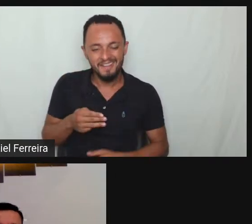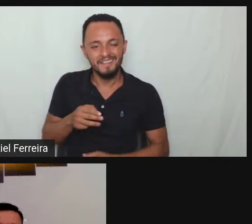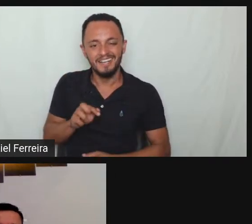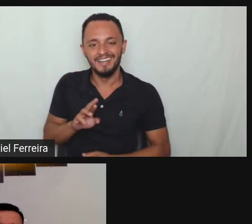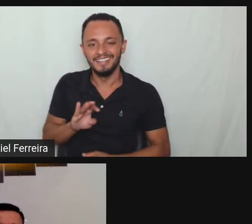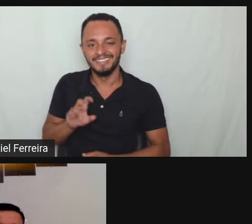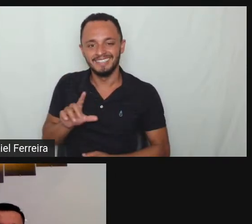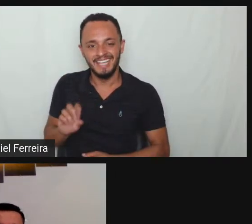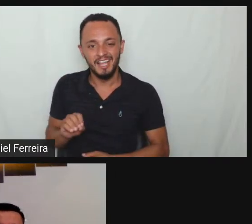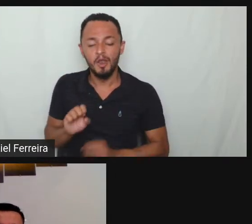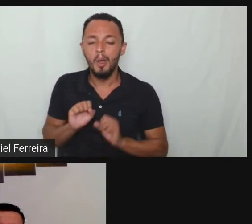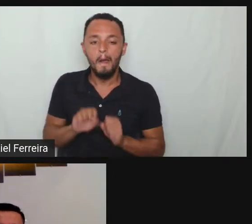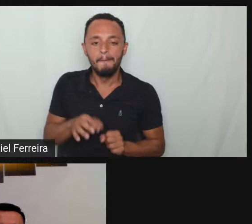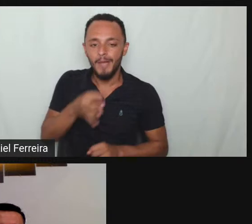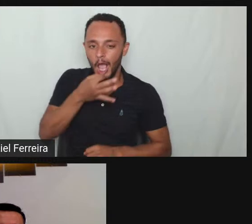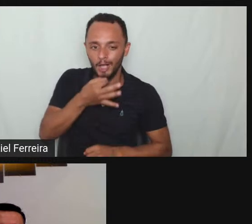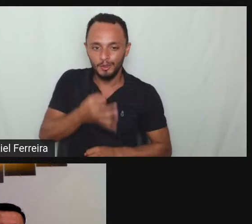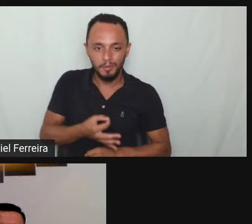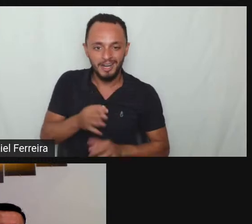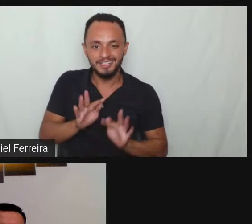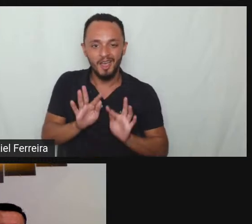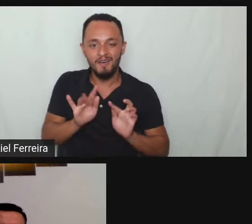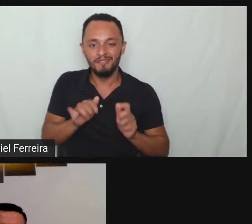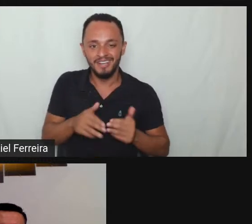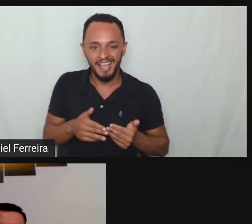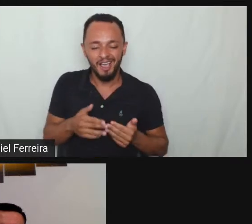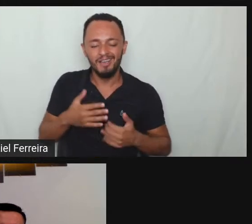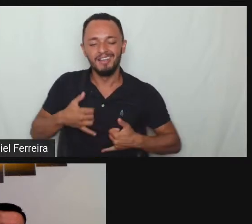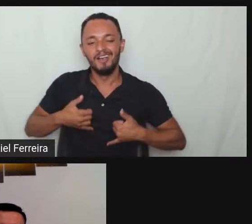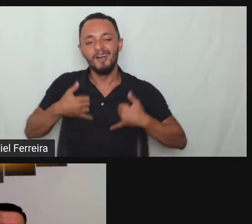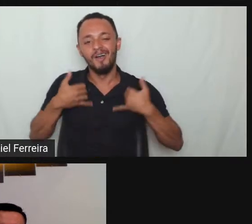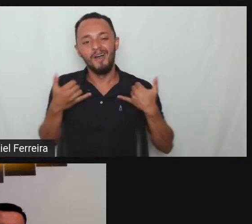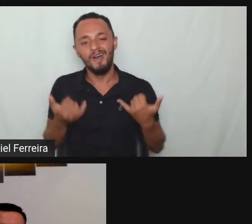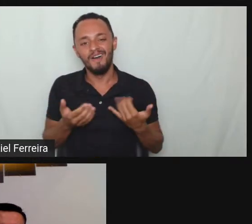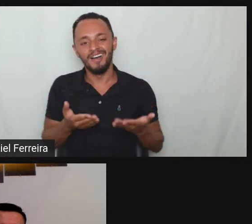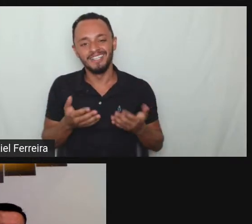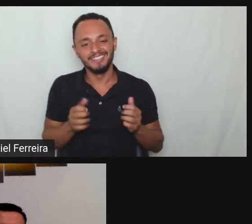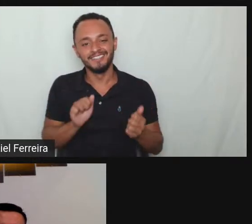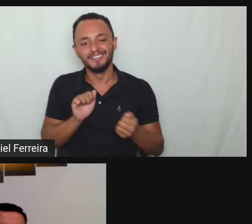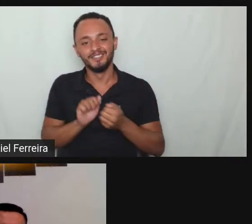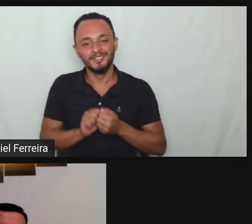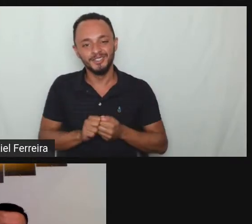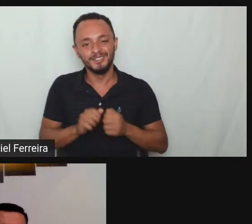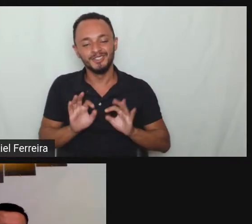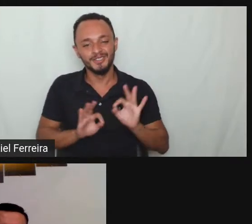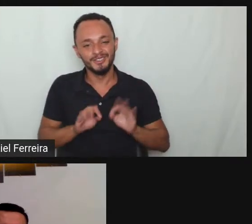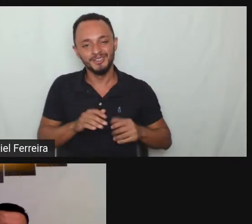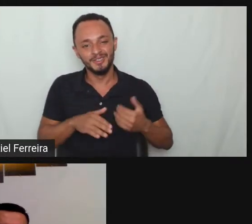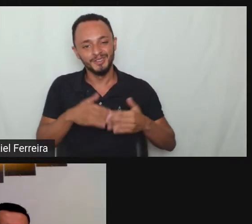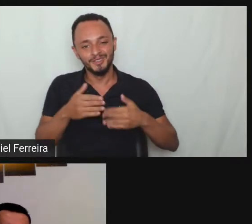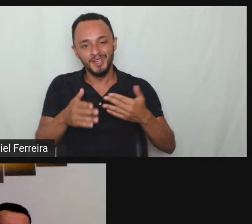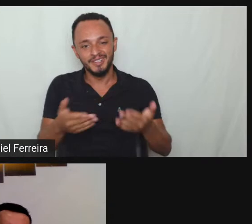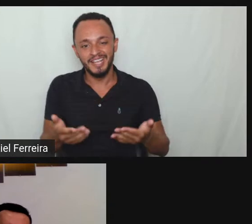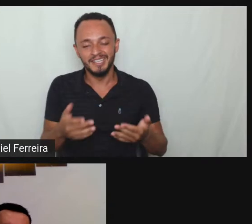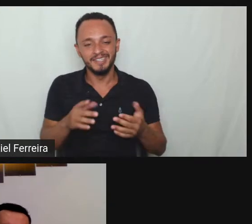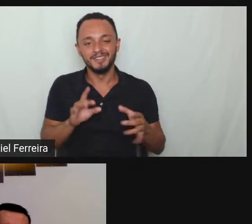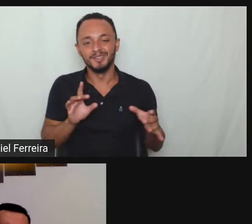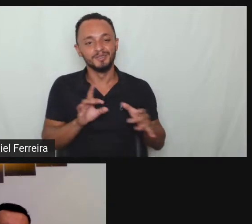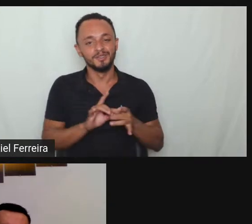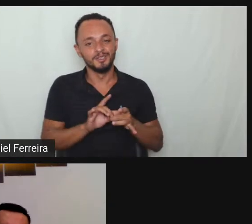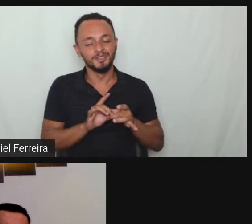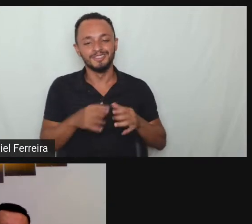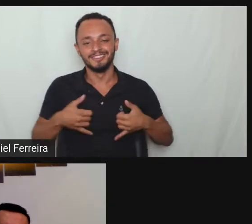considerações finais aqui para o nosso clube sempre honrado em ter vencer comigo aí nessa jornada tá meu querido estamos juntos e admiração